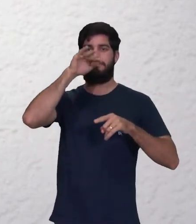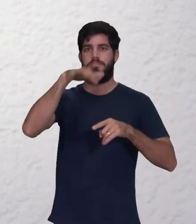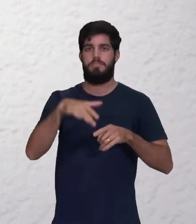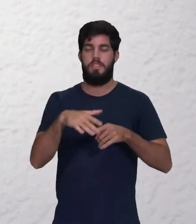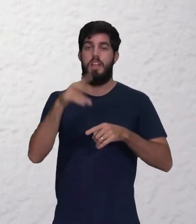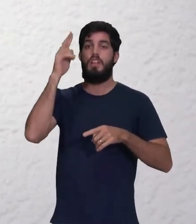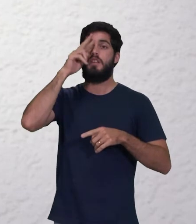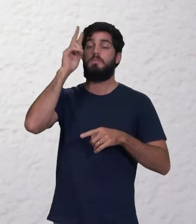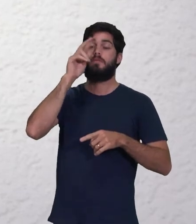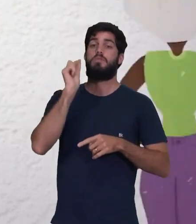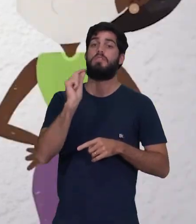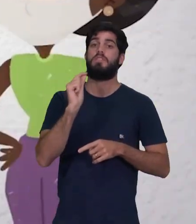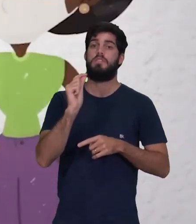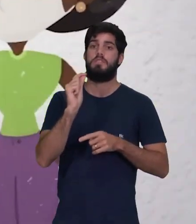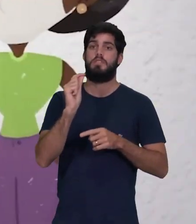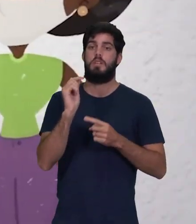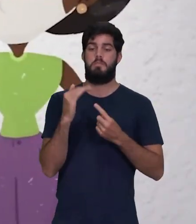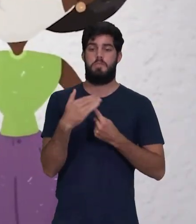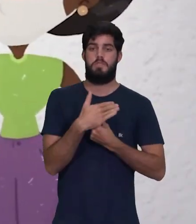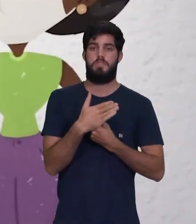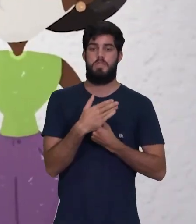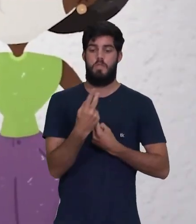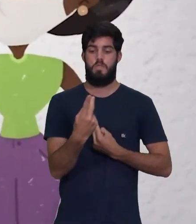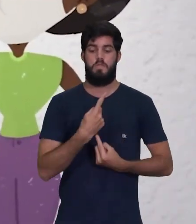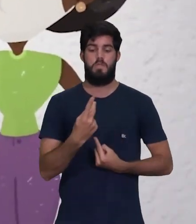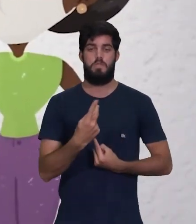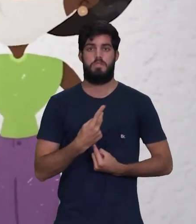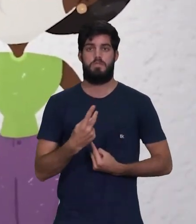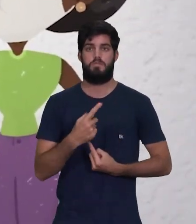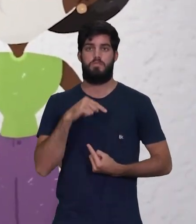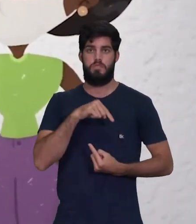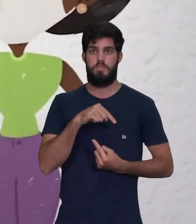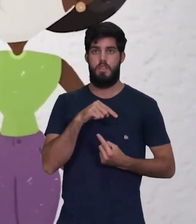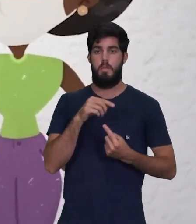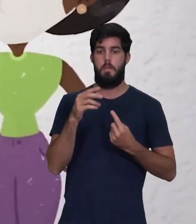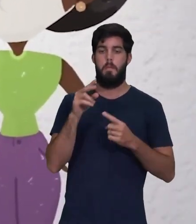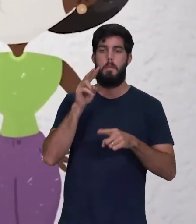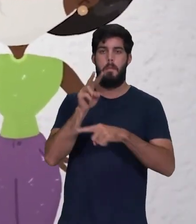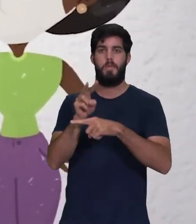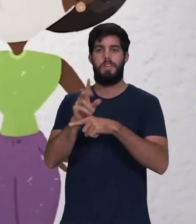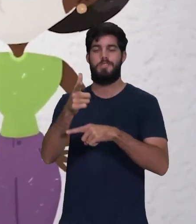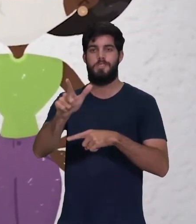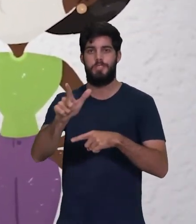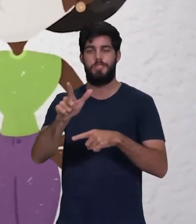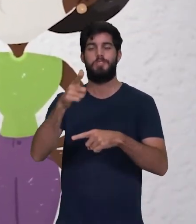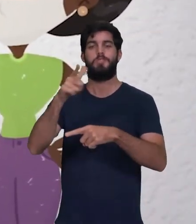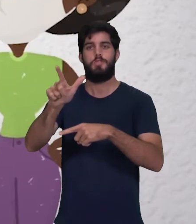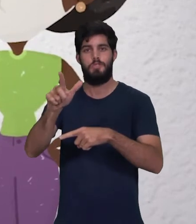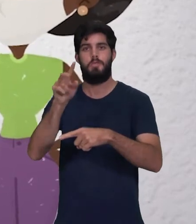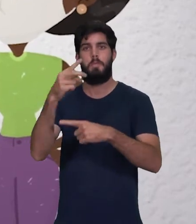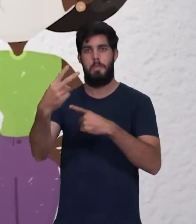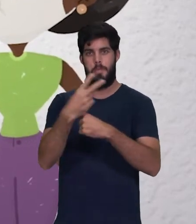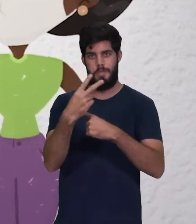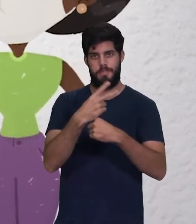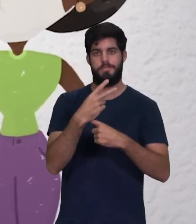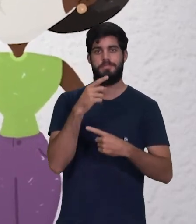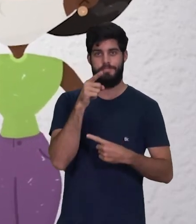corona entra e sai do corpo. Lembre-se, a proteção é uma via de mão dupla. Você protege os outros e os